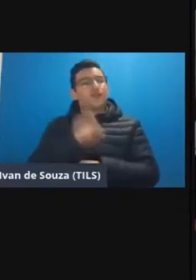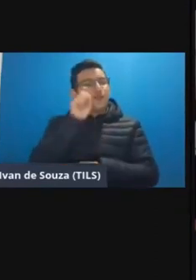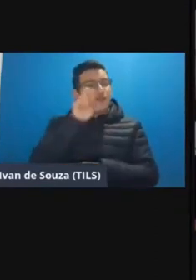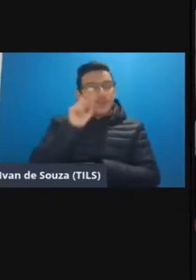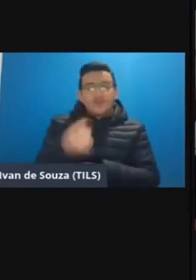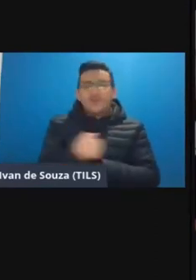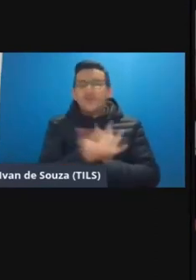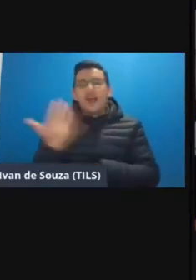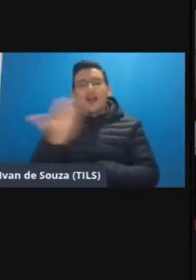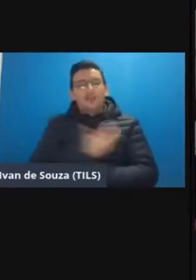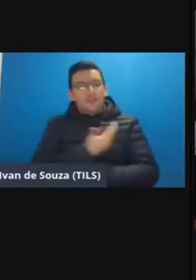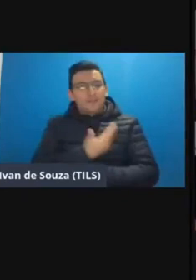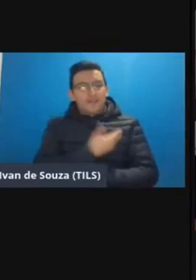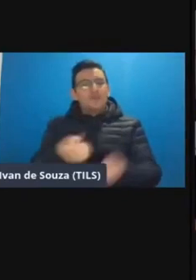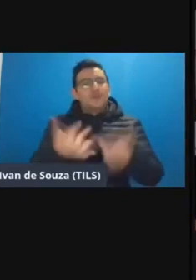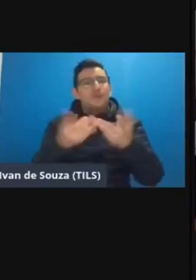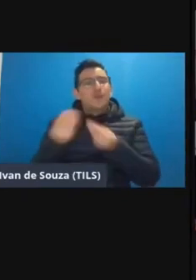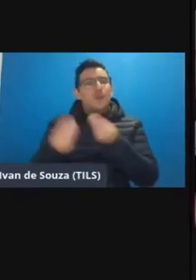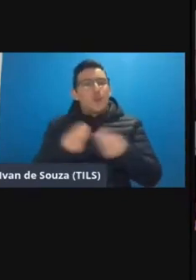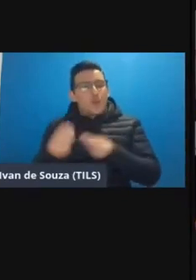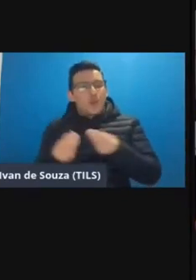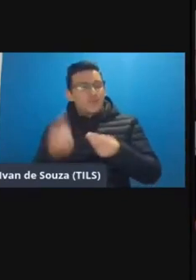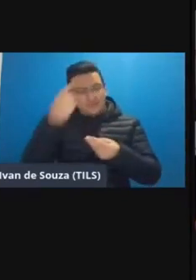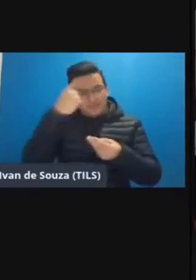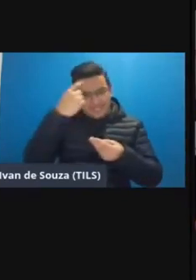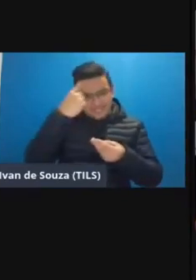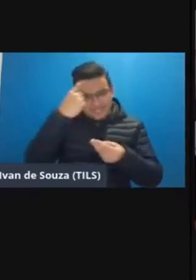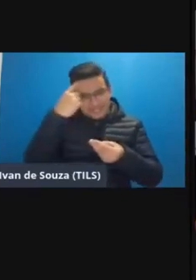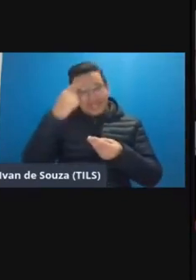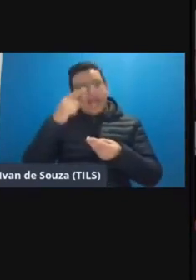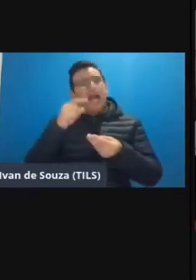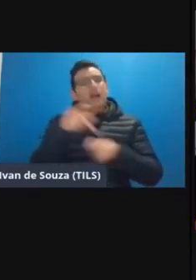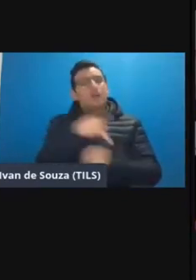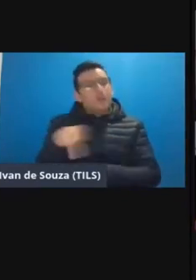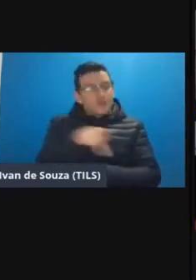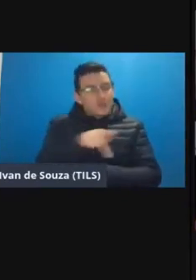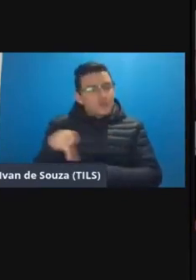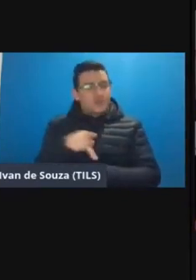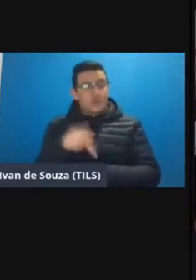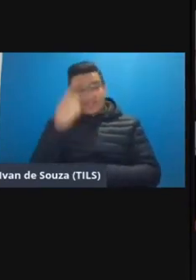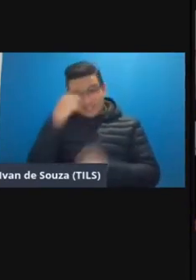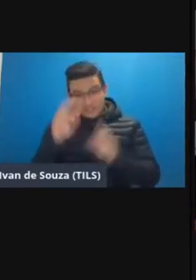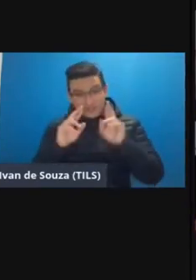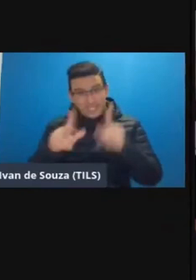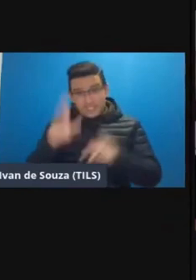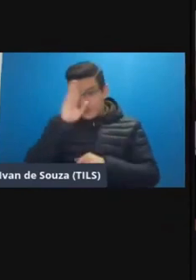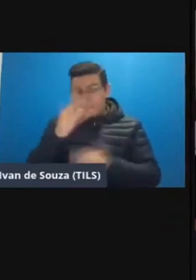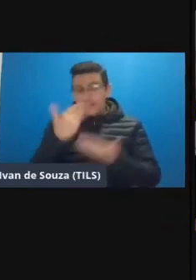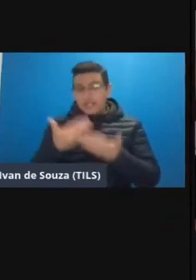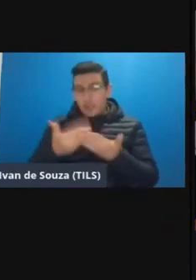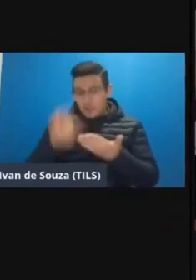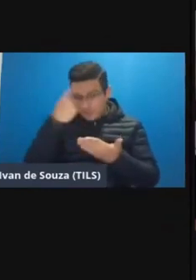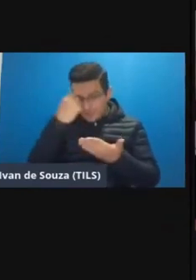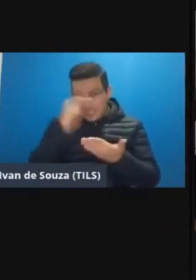vários colegas relatando como é que foi esse repensado exercício docente principalmente repensar suas aulas por meio